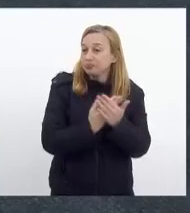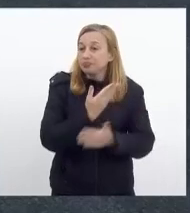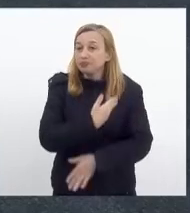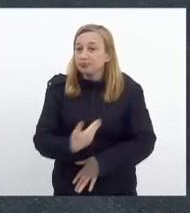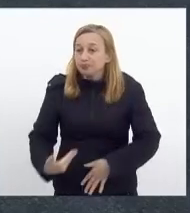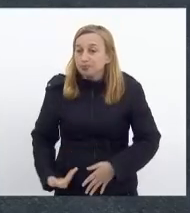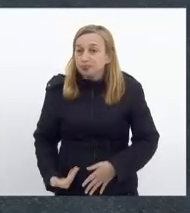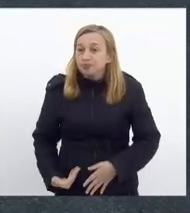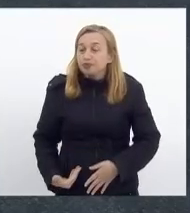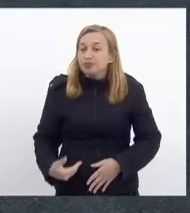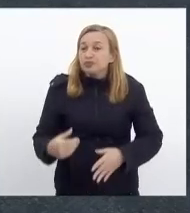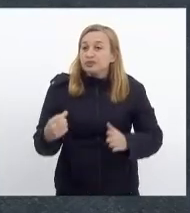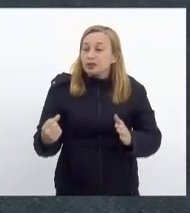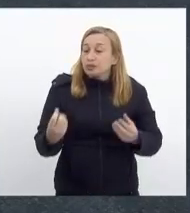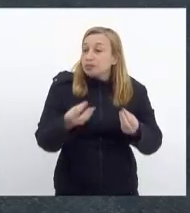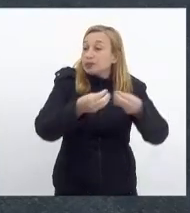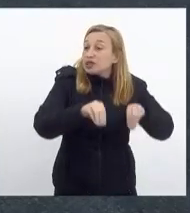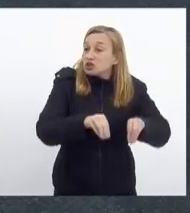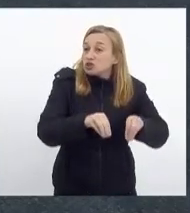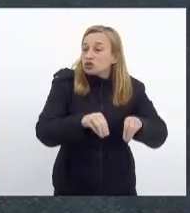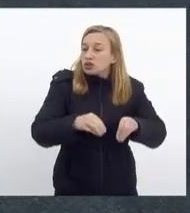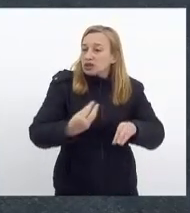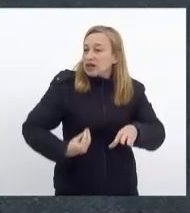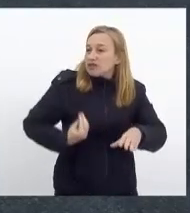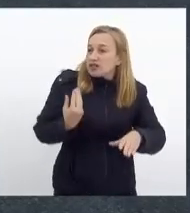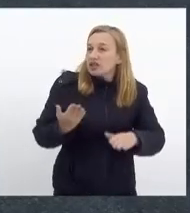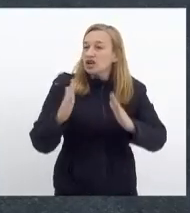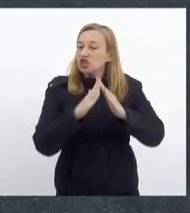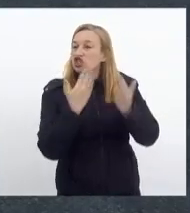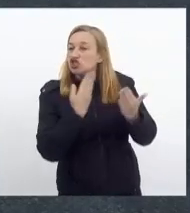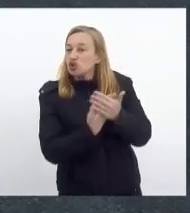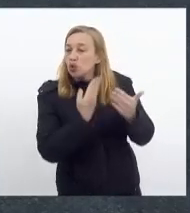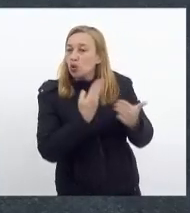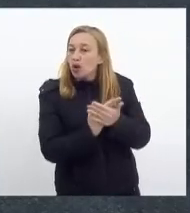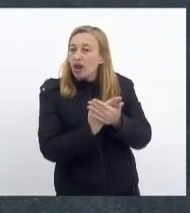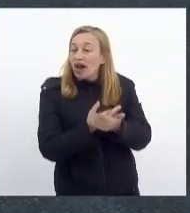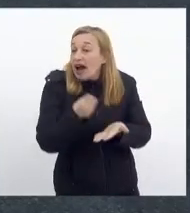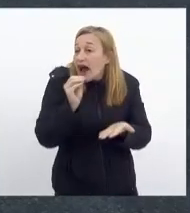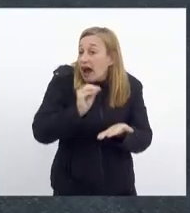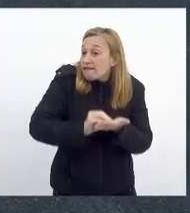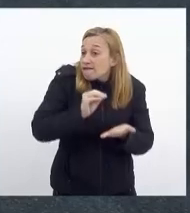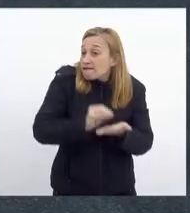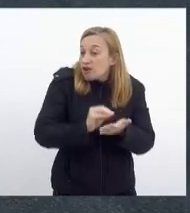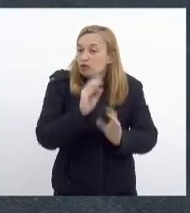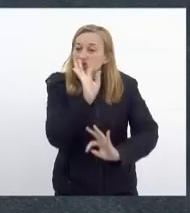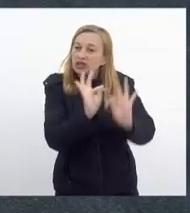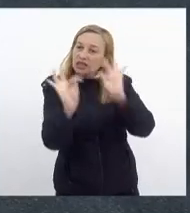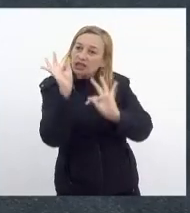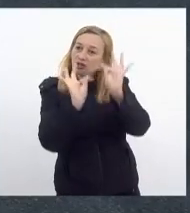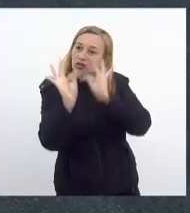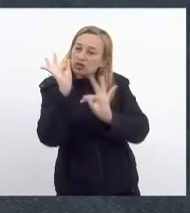foram impactados na sua vida escolar, pela ausência da tecnologia, pela ausência da